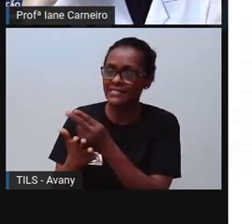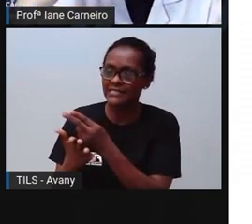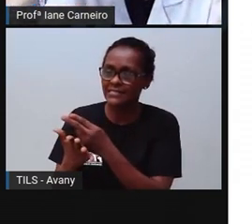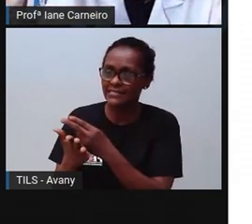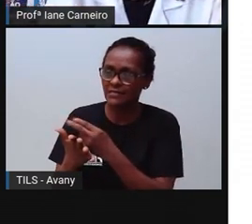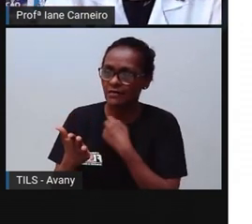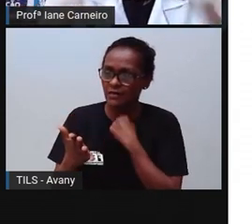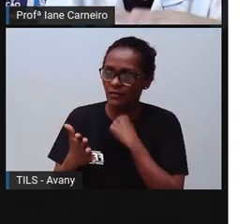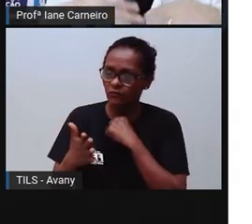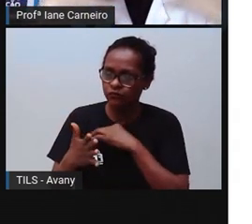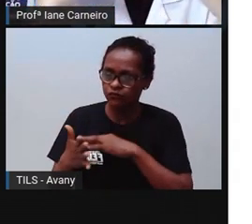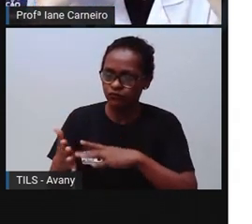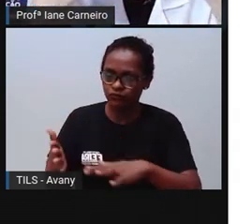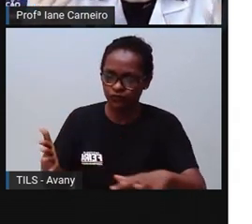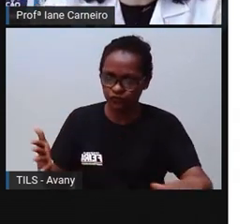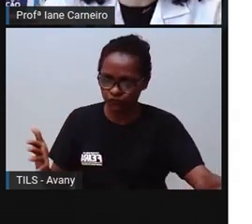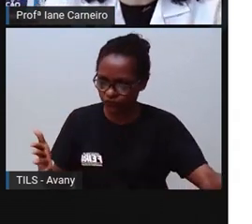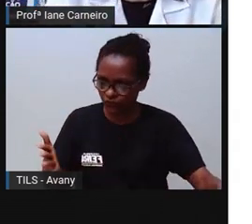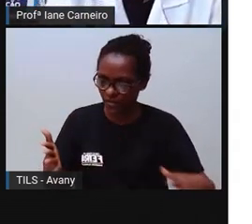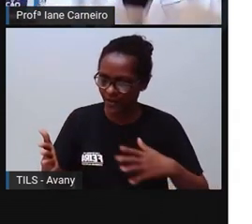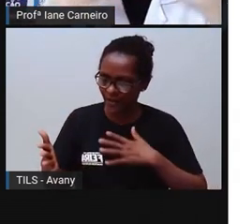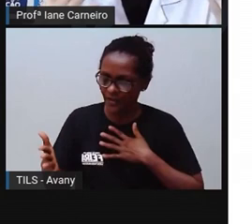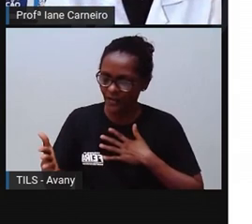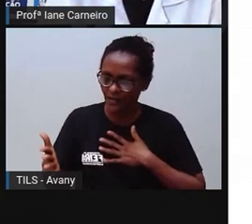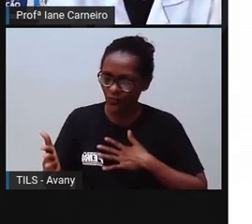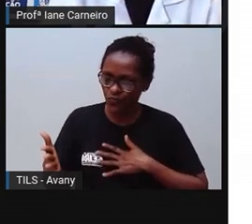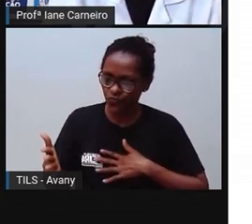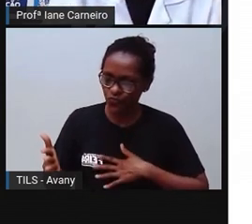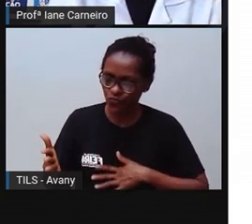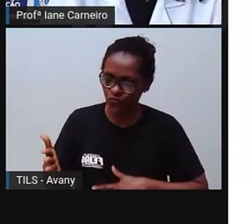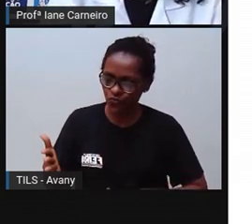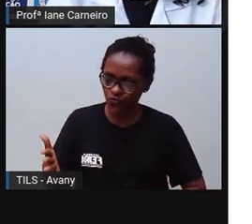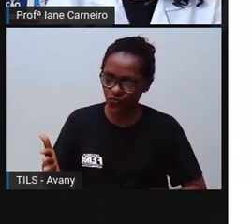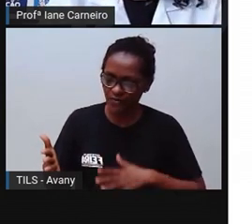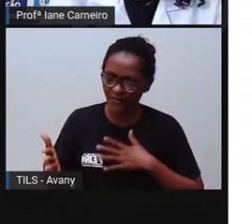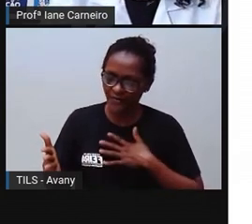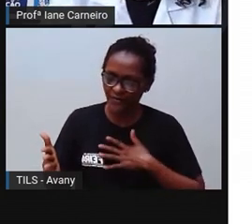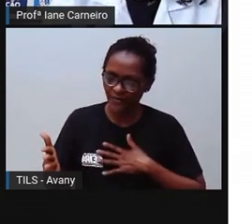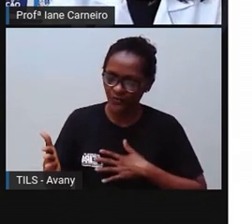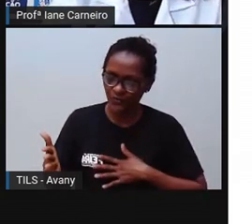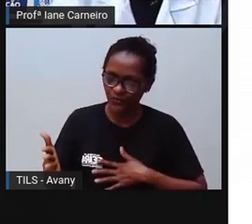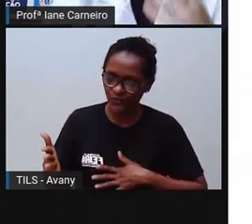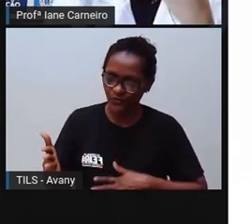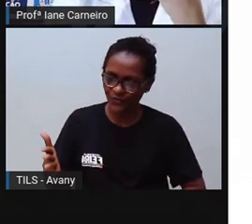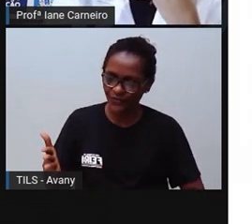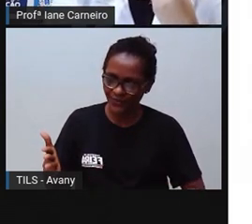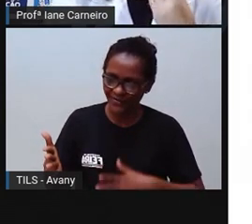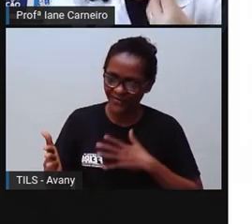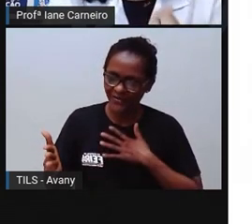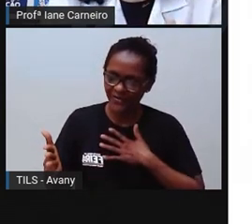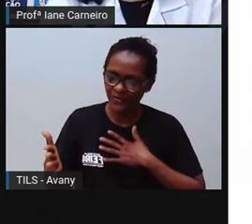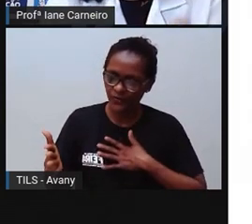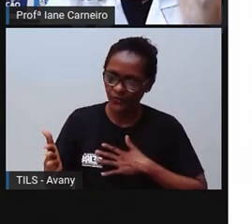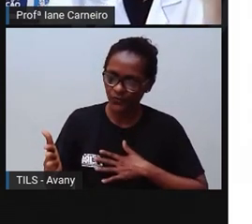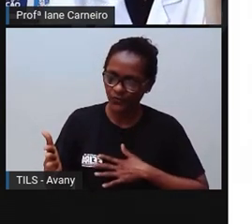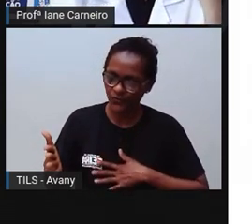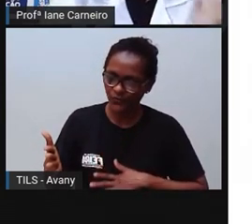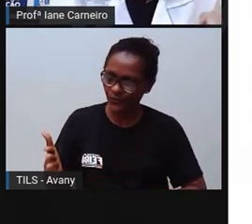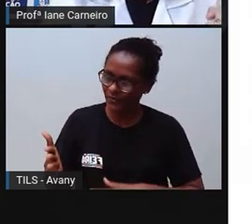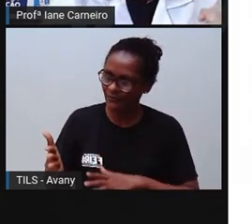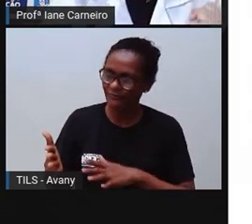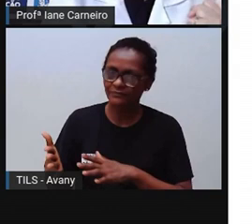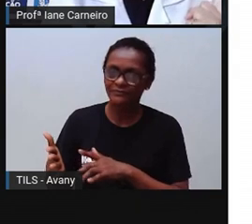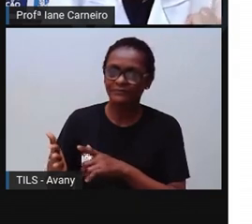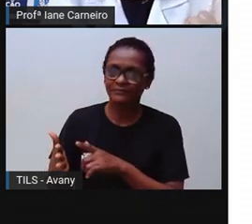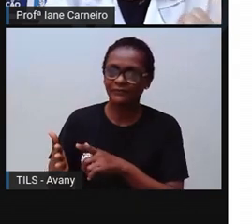extravasando a sua raiva, a sua fúria. Tá certo? E você vai se acalmando. Lembra da